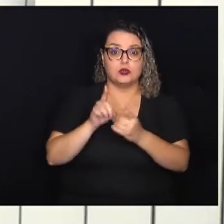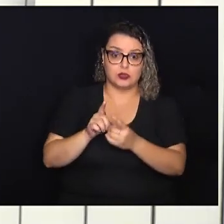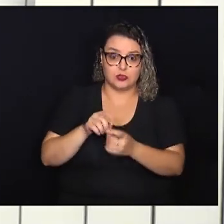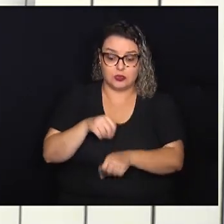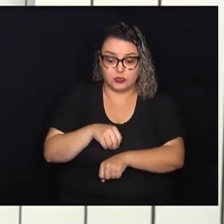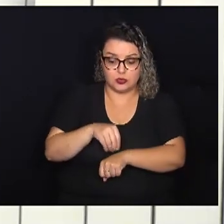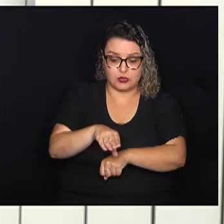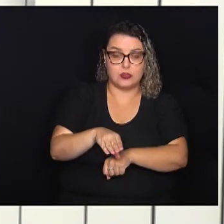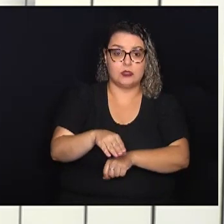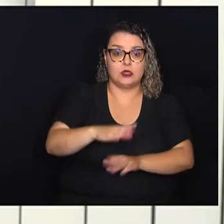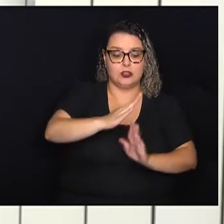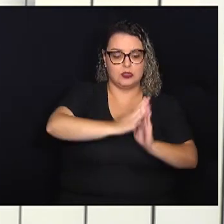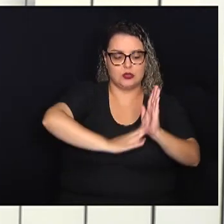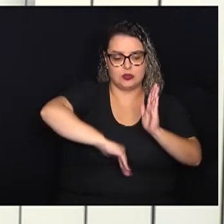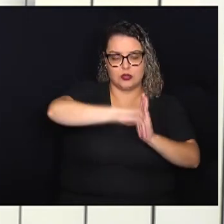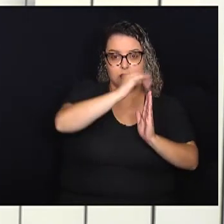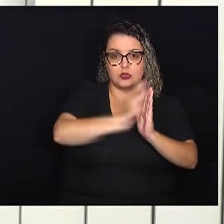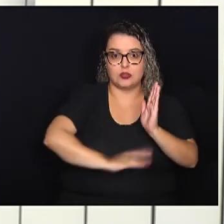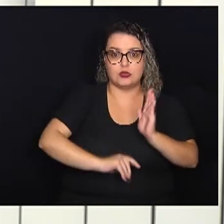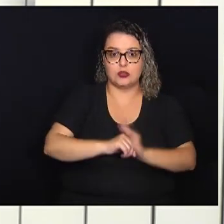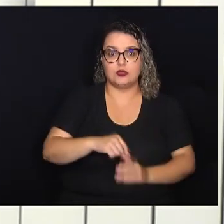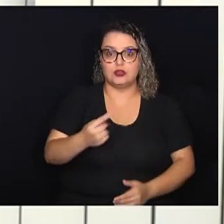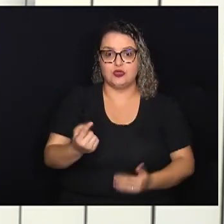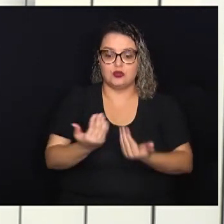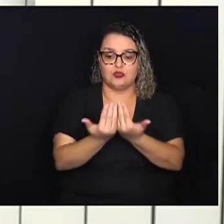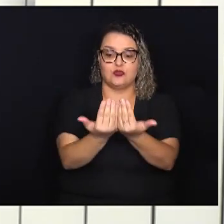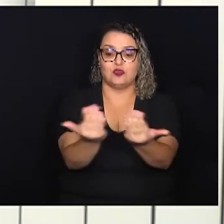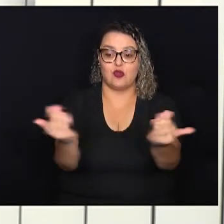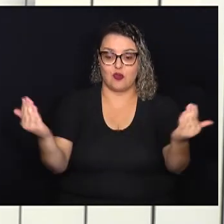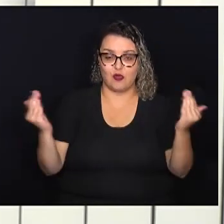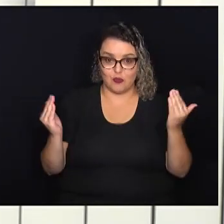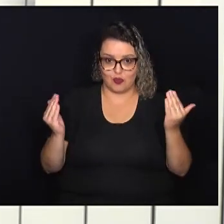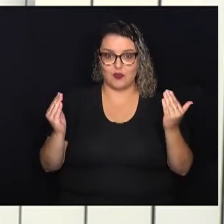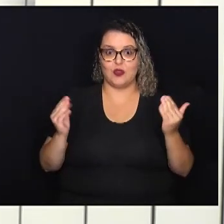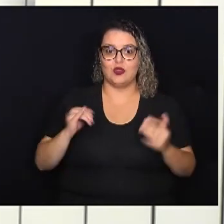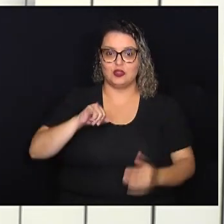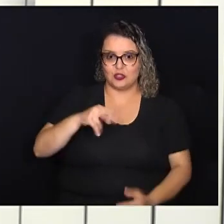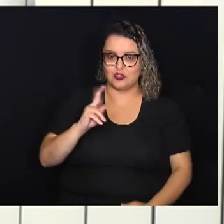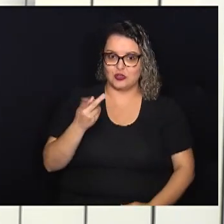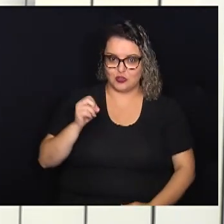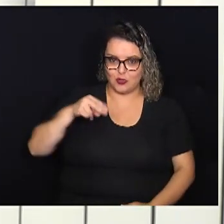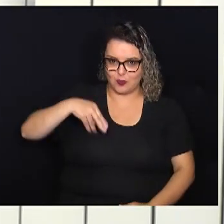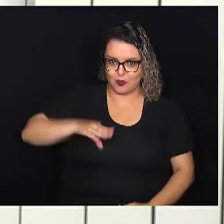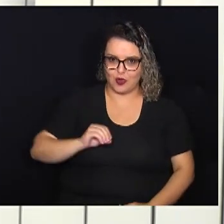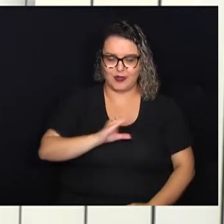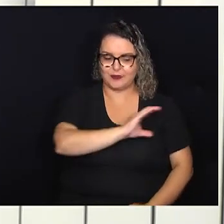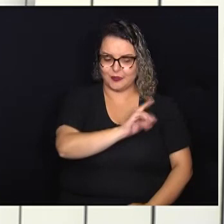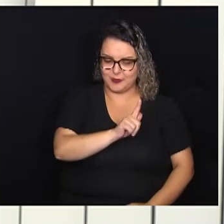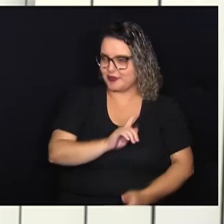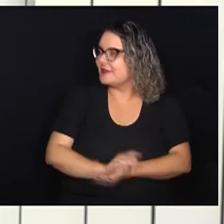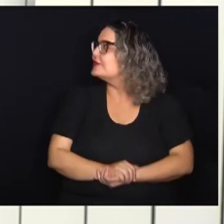de pintura de um dos paredões da Avenida John Boyden Lope, no Distrito do Campo Grande.